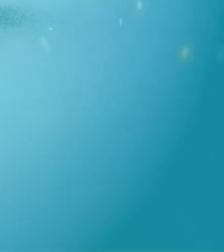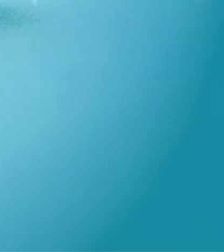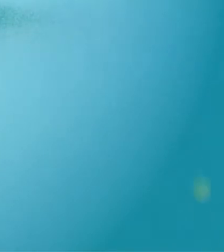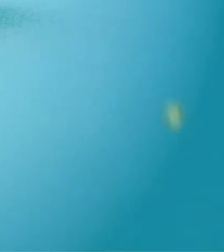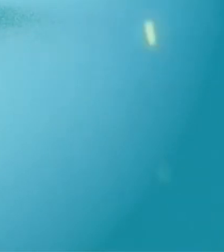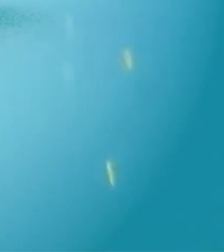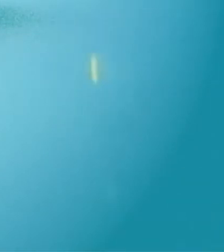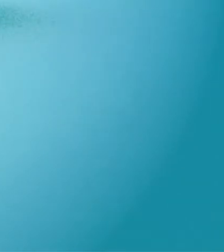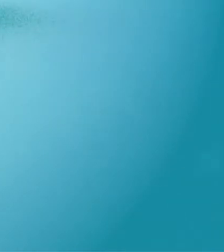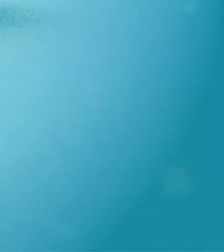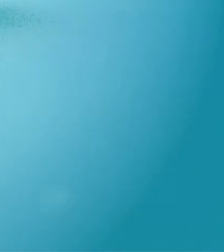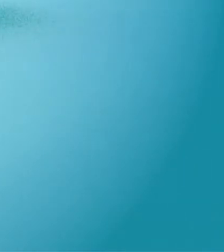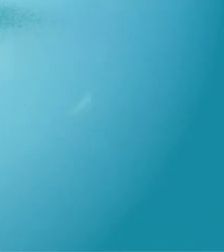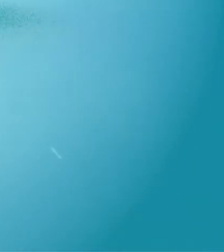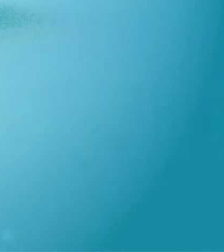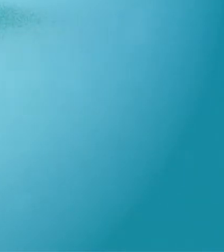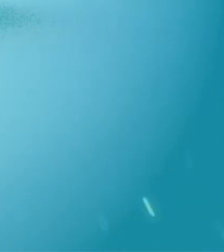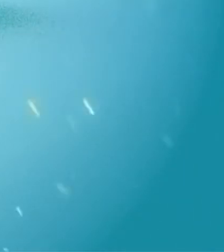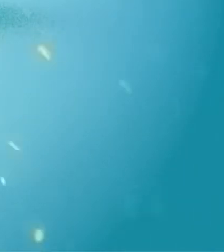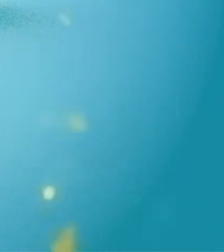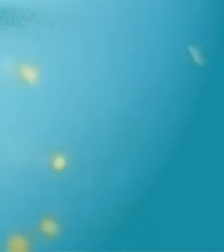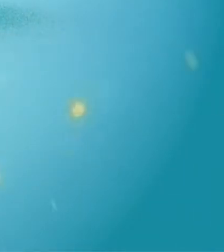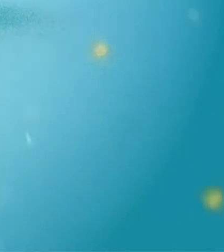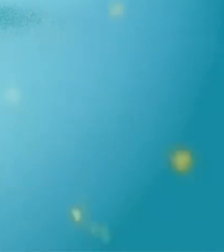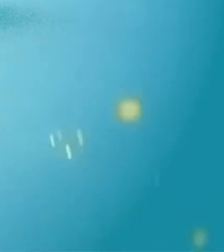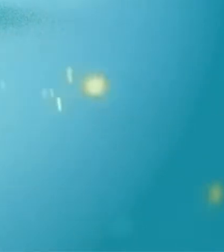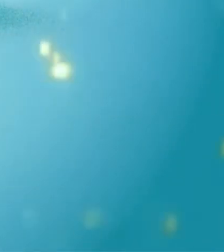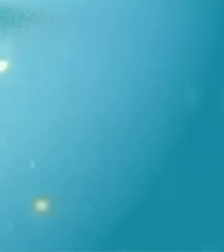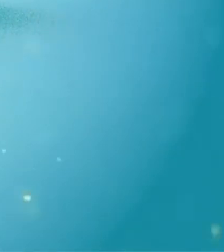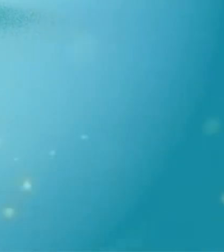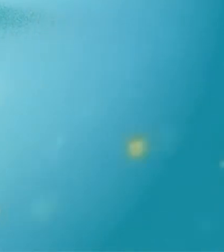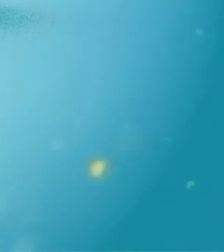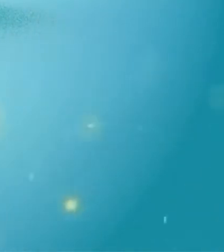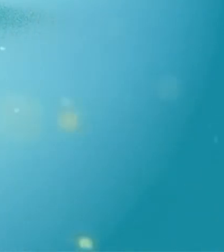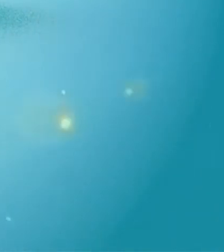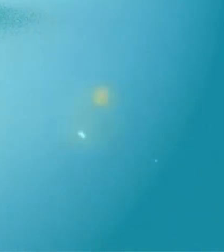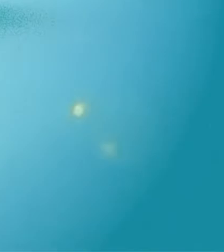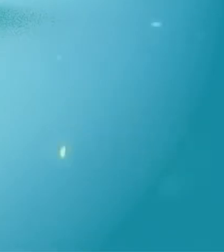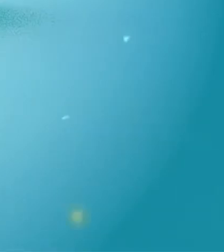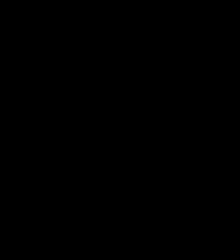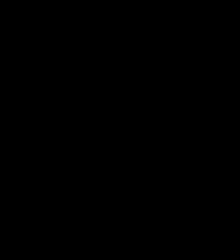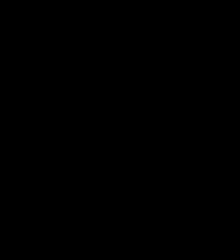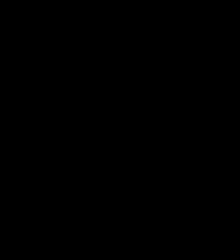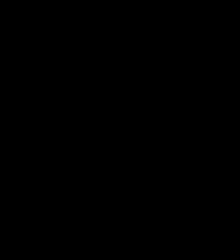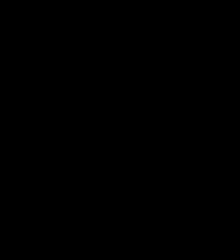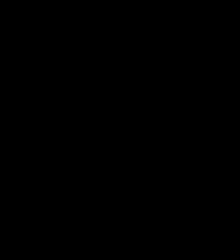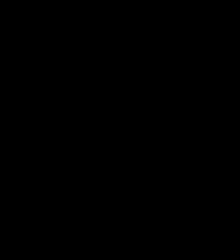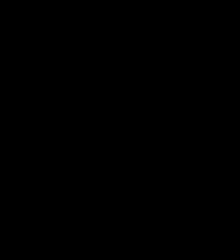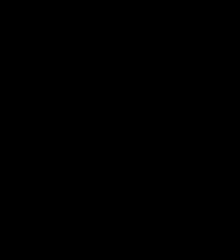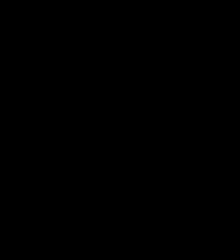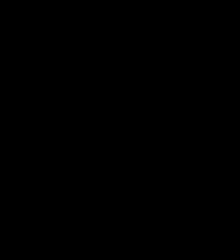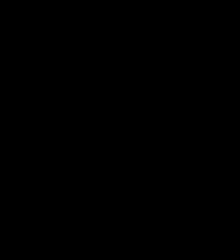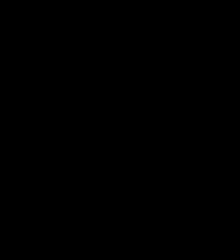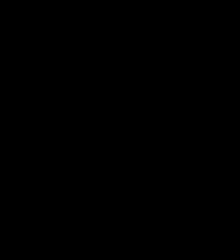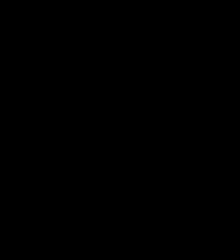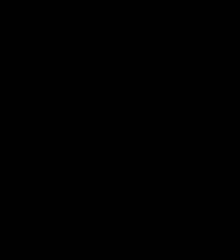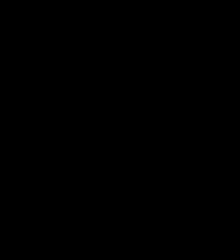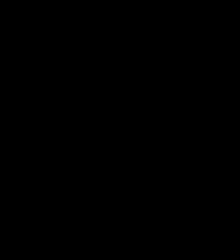Música Música Música Música Música